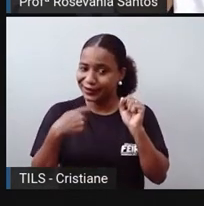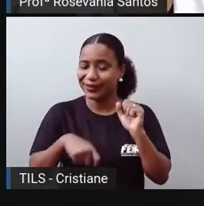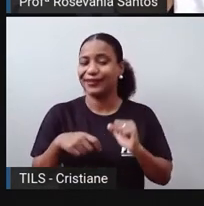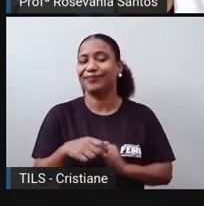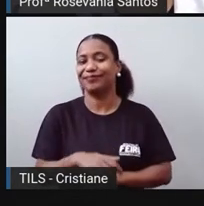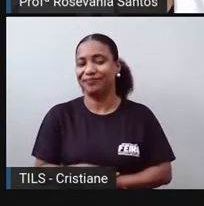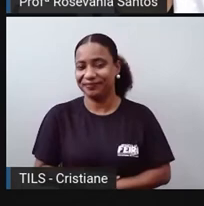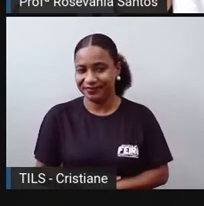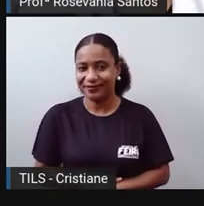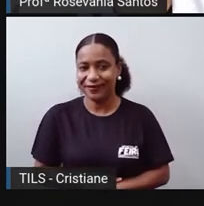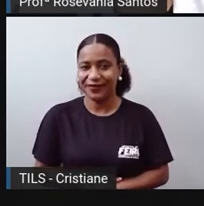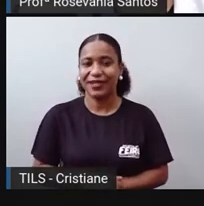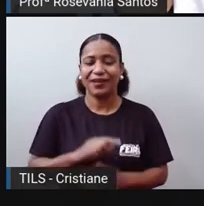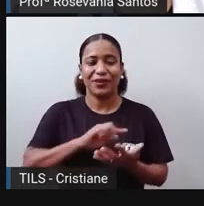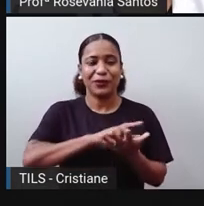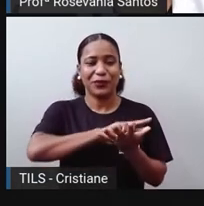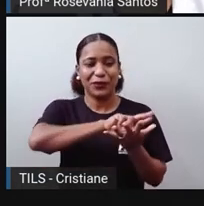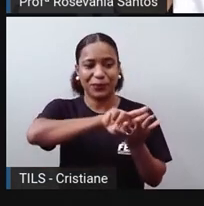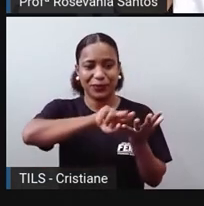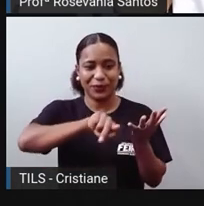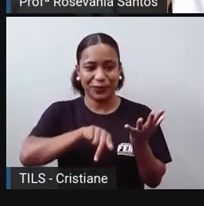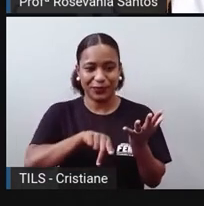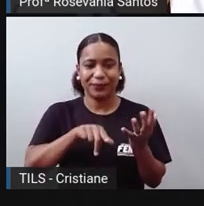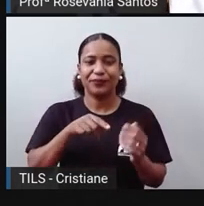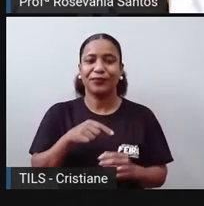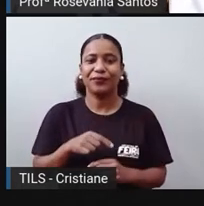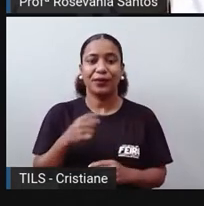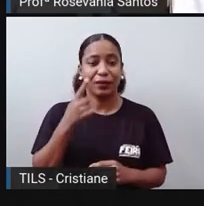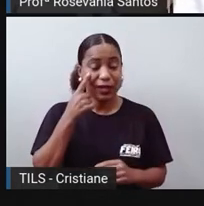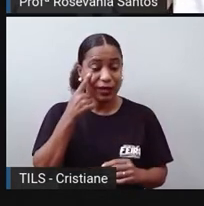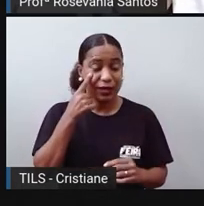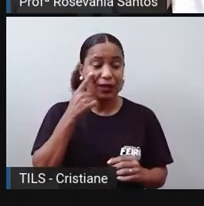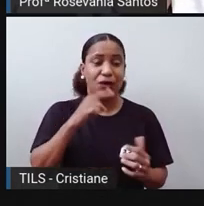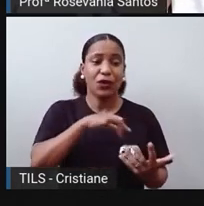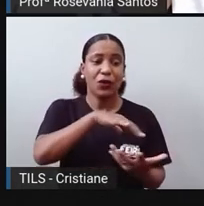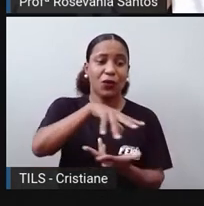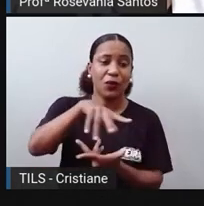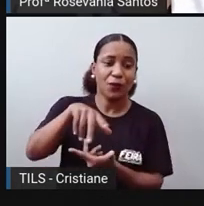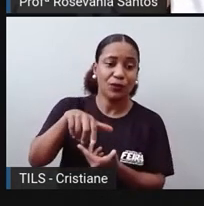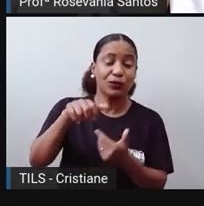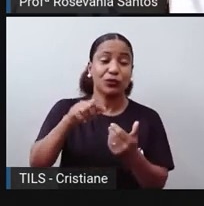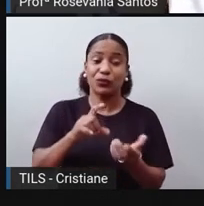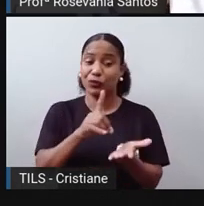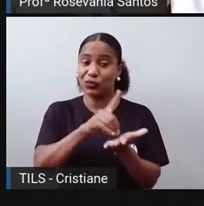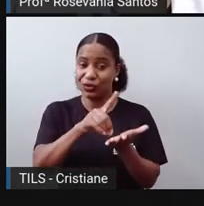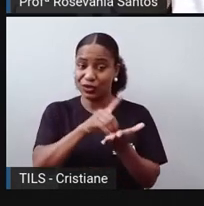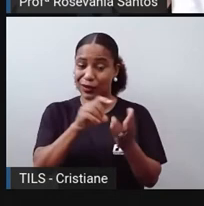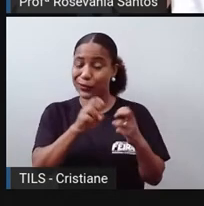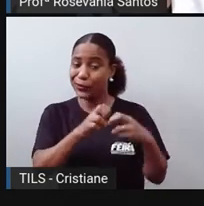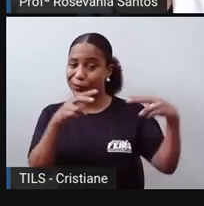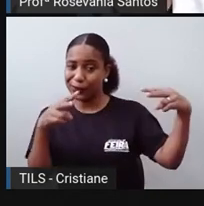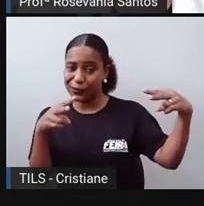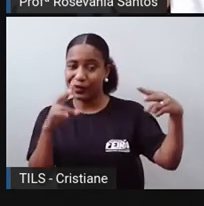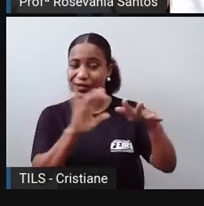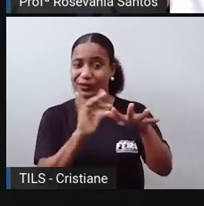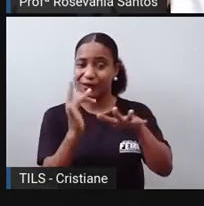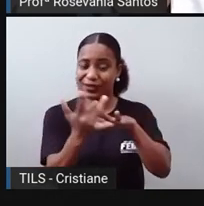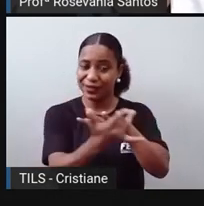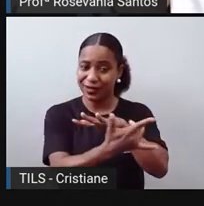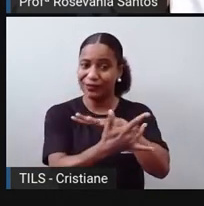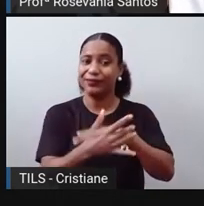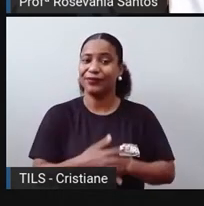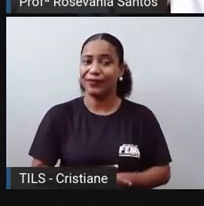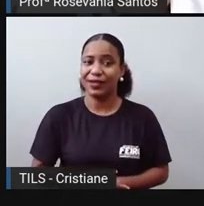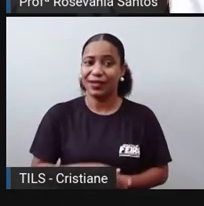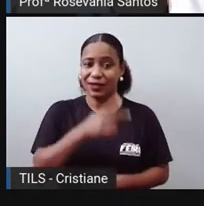elementos biométricos aqui, né, então, mundo digital e as redes sociais, as pessoas acessam a internet para